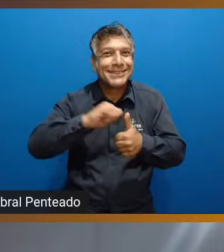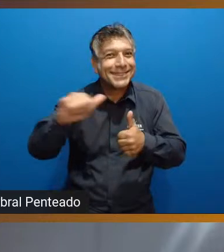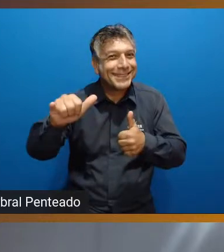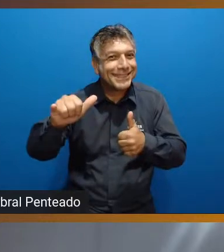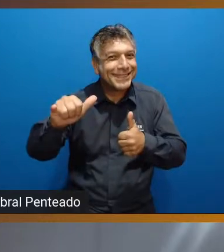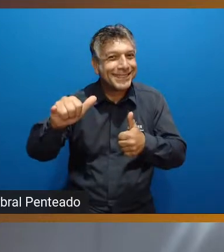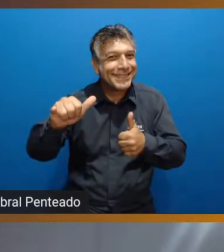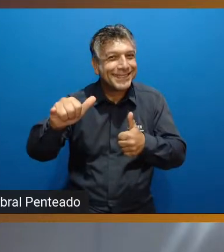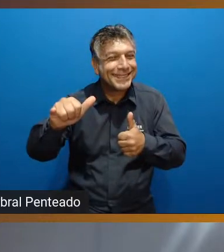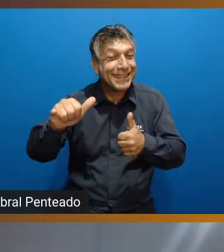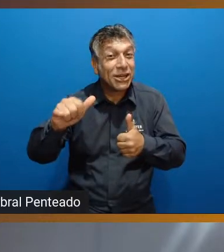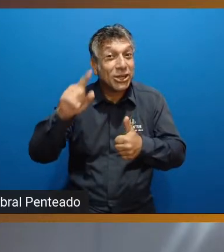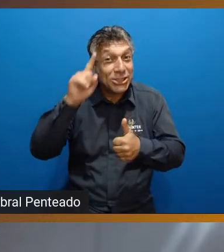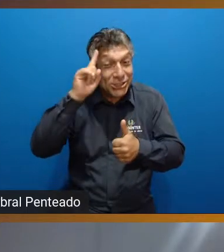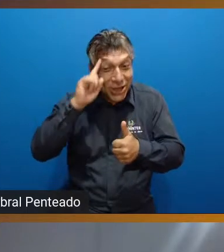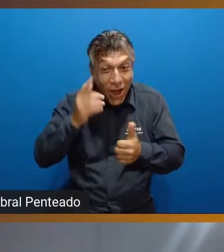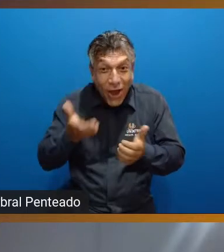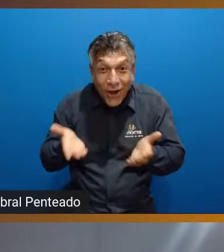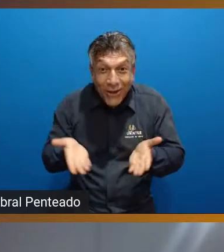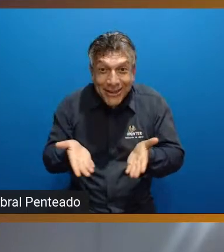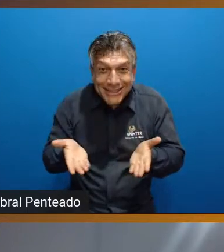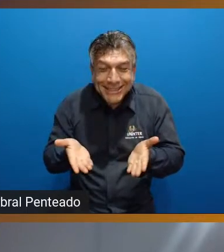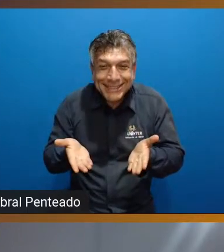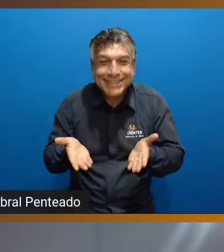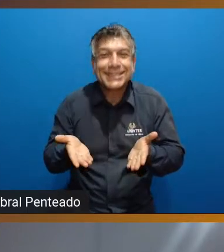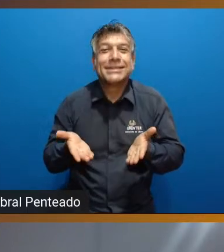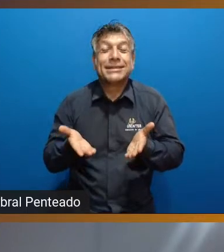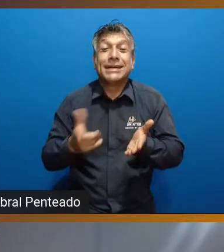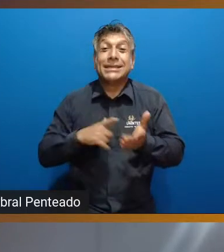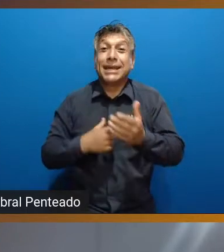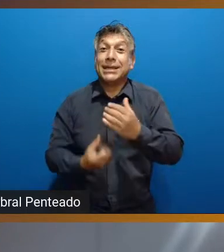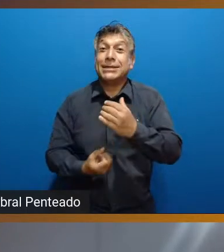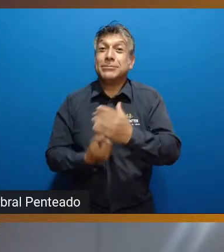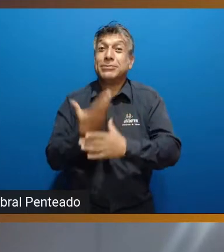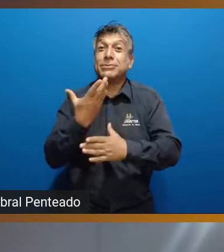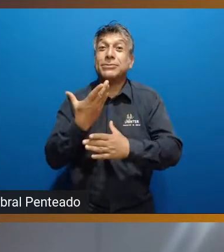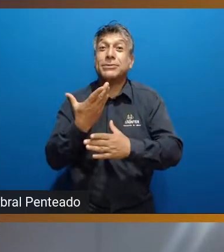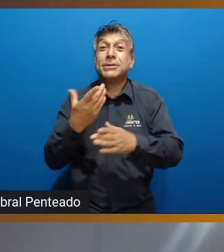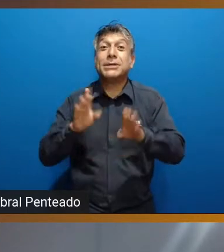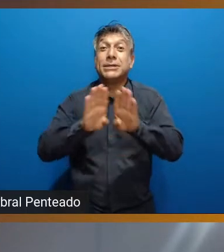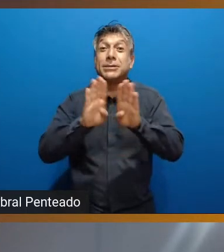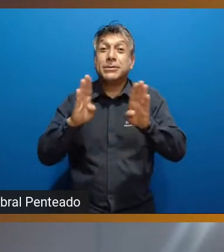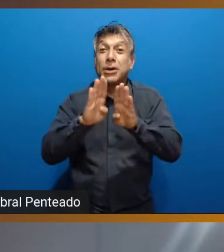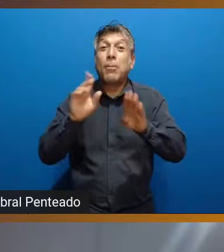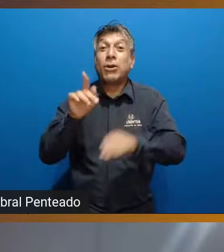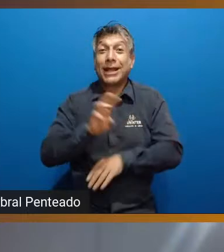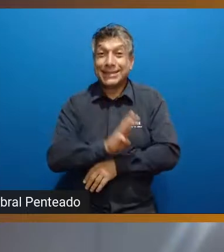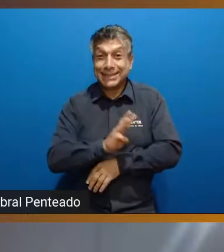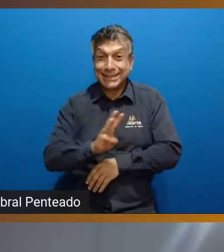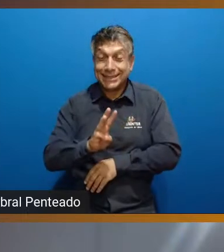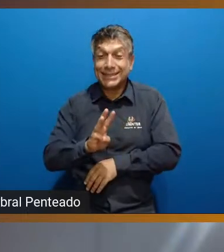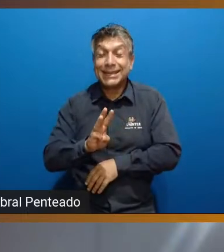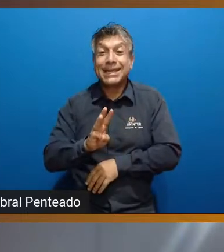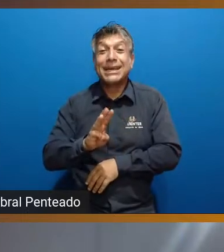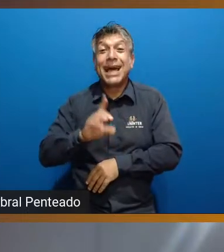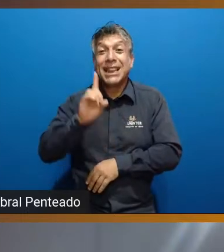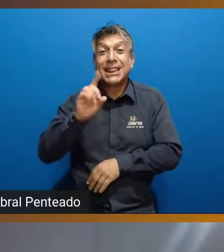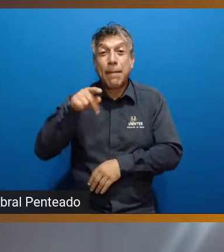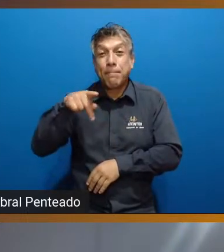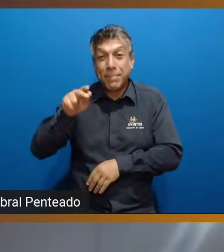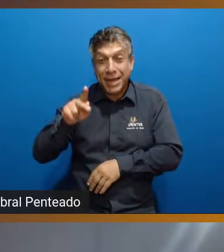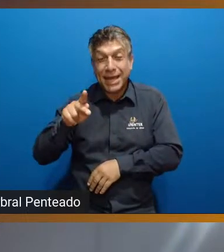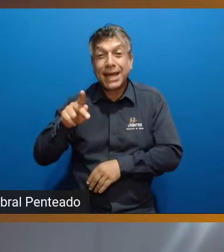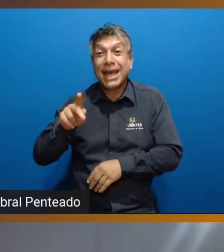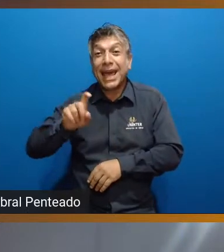exatamente no dia de hoje foi lançado o portal, o nosso site departamento de egressos, que eu já vou